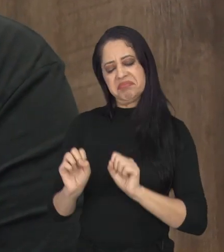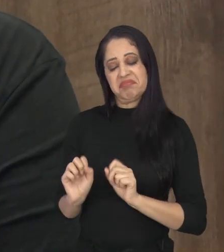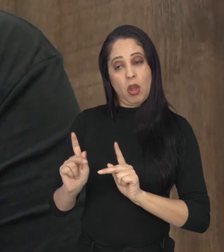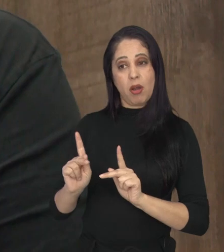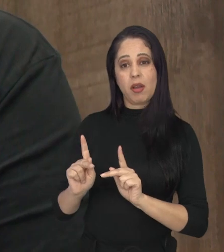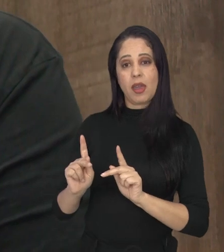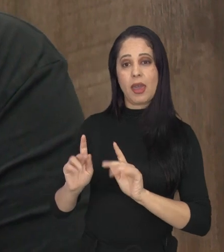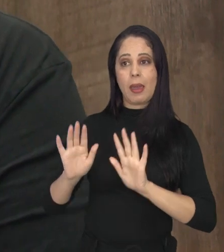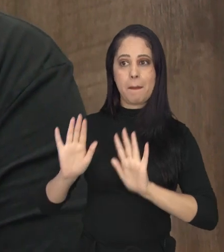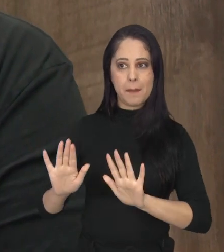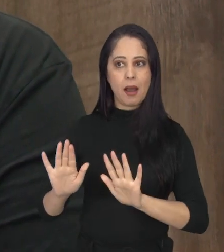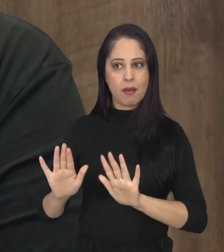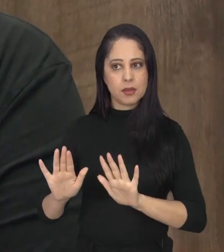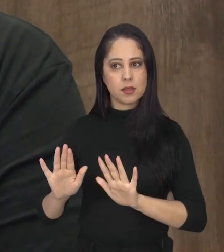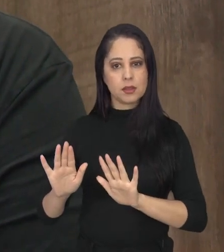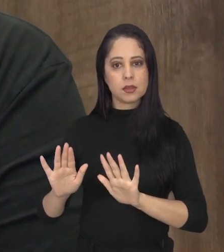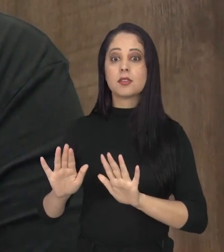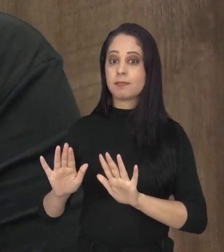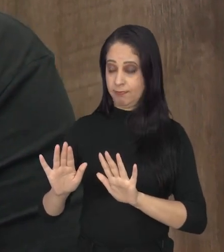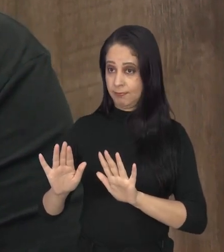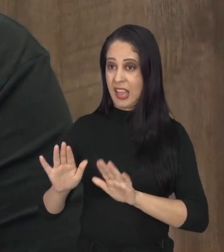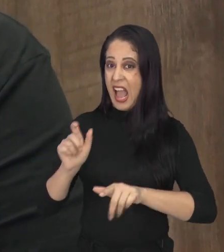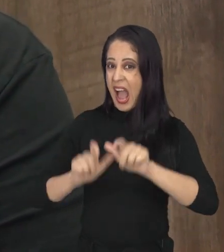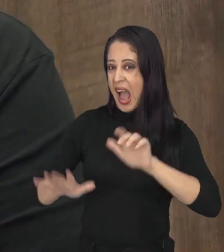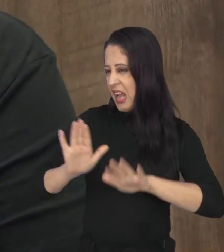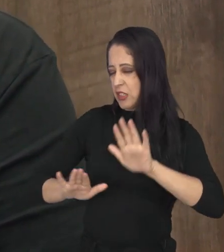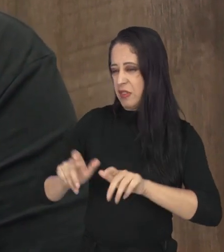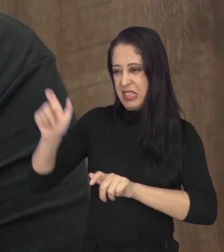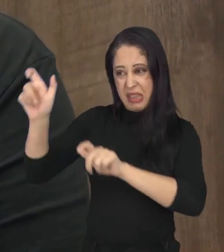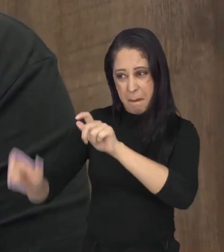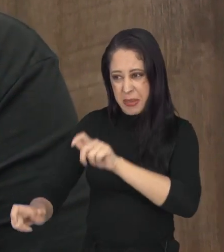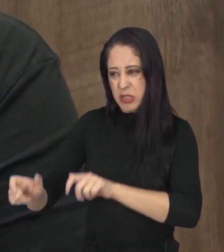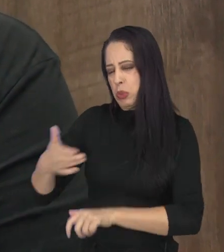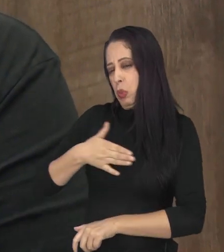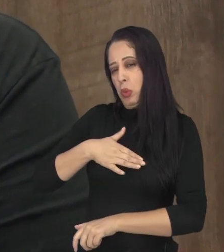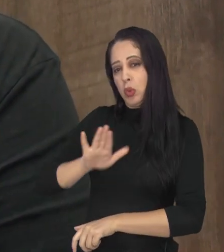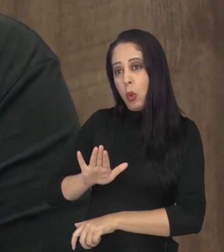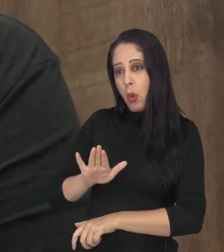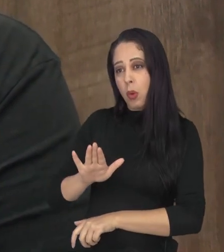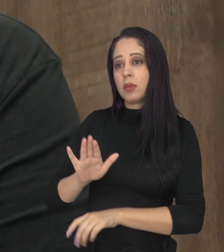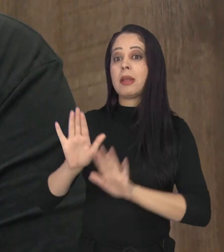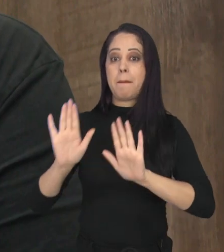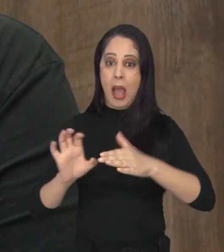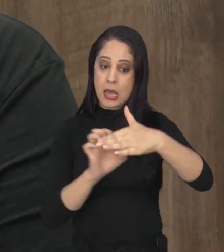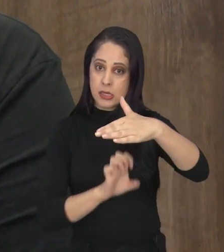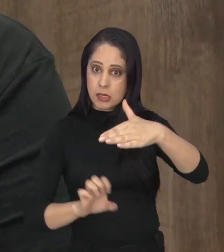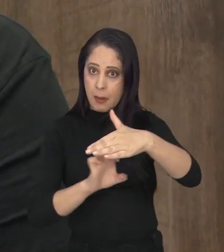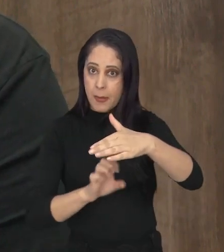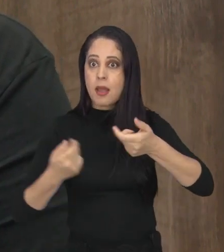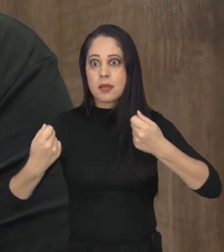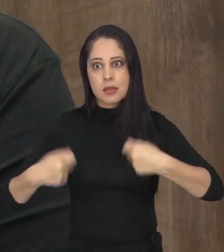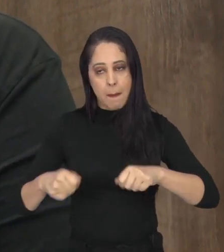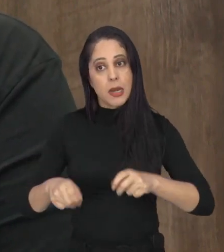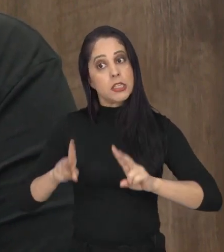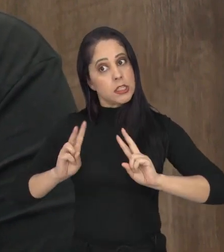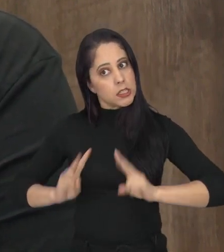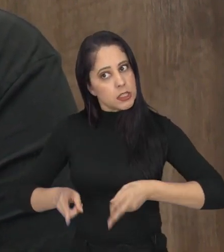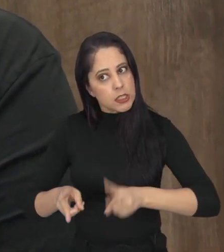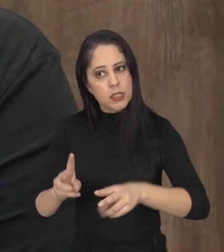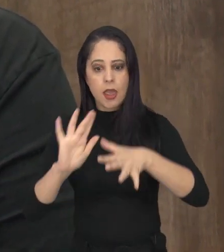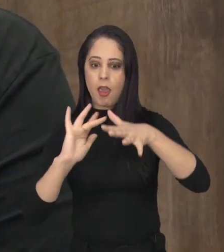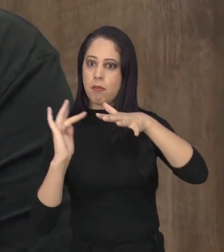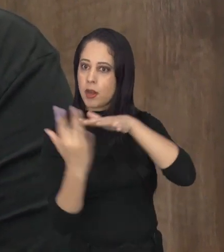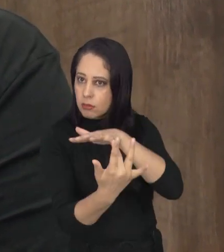Eu não gosto muito de rede social. Tudo bem. Mas o seu negócio, talvez a pessoa física não goste, mas a sua pessoa jurídica, ela